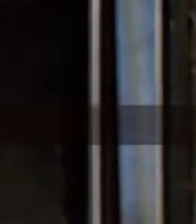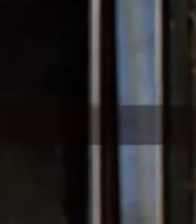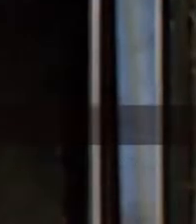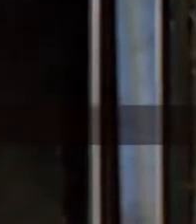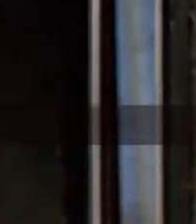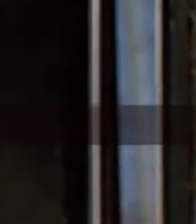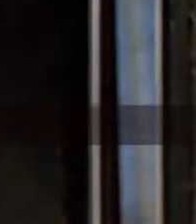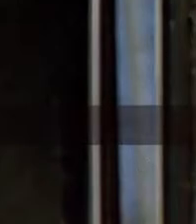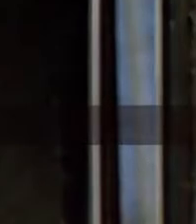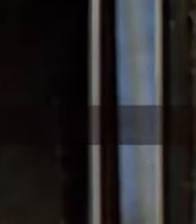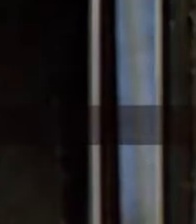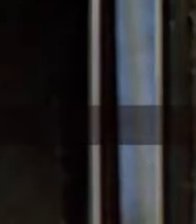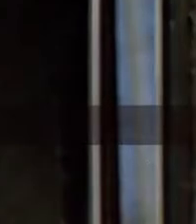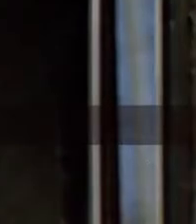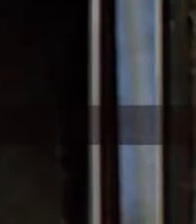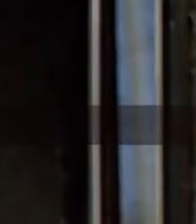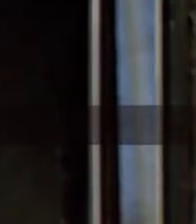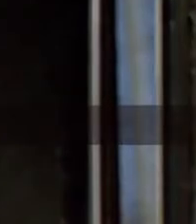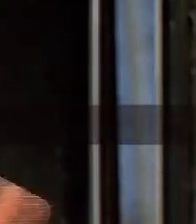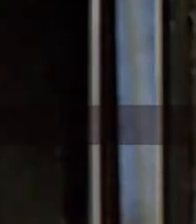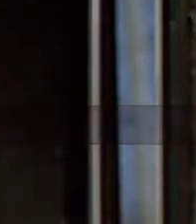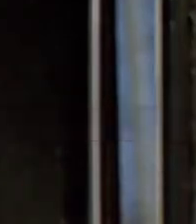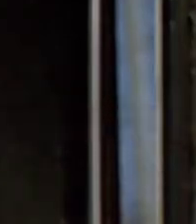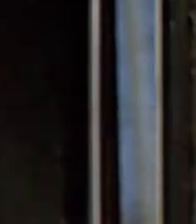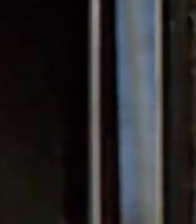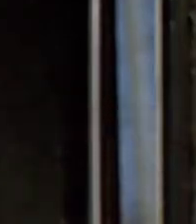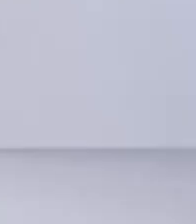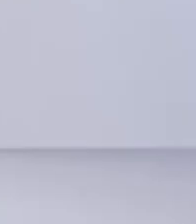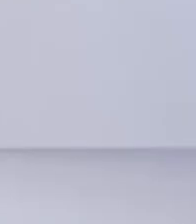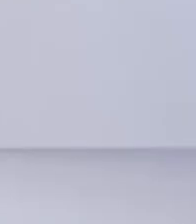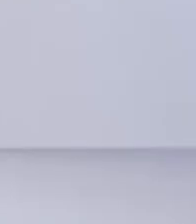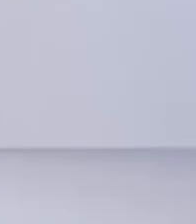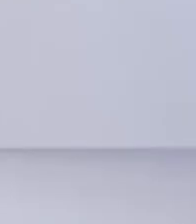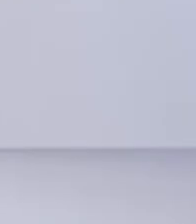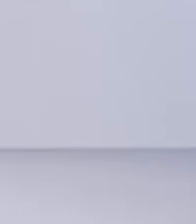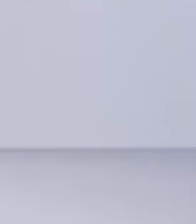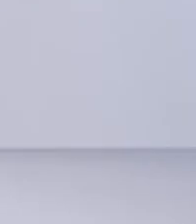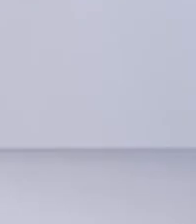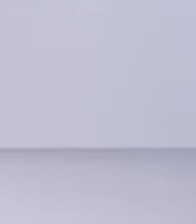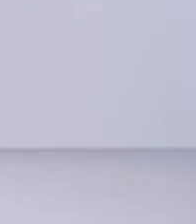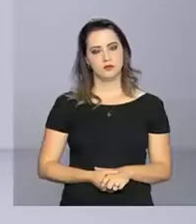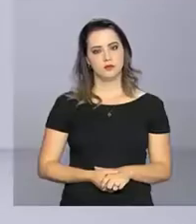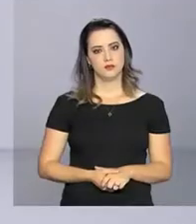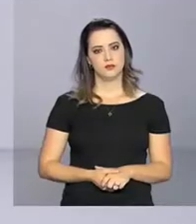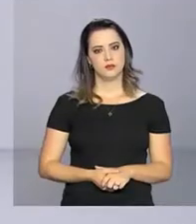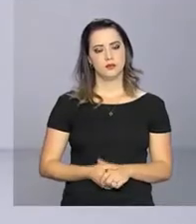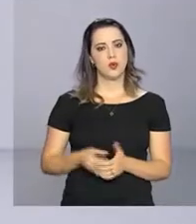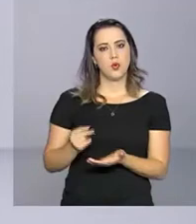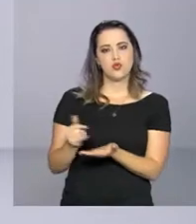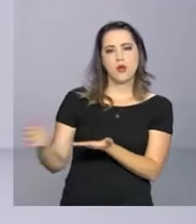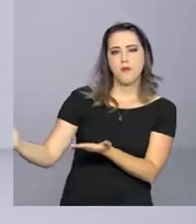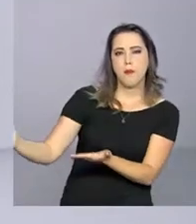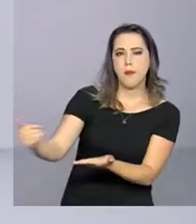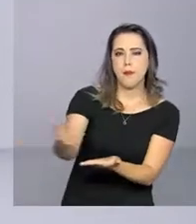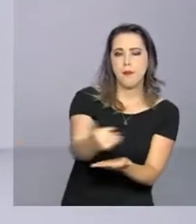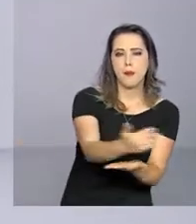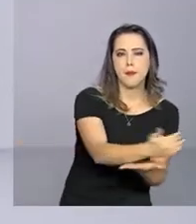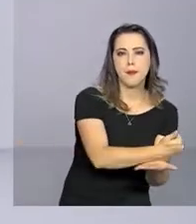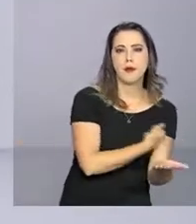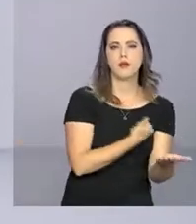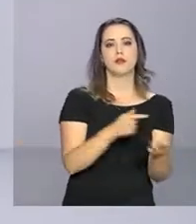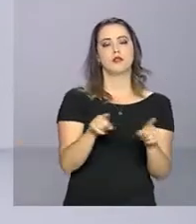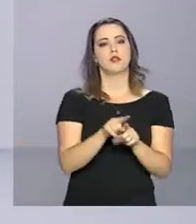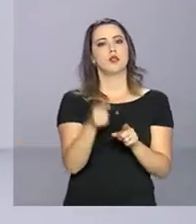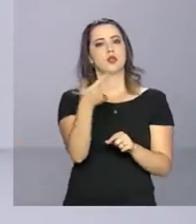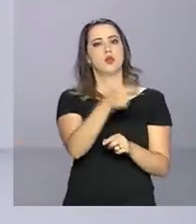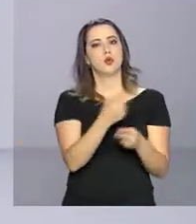anos e ainda, como te digo, há muito caminho para recorrer. A arrecadação com impostos, contribuições e demais